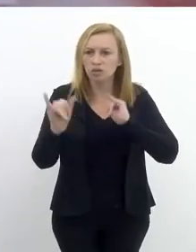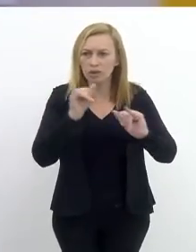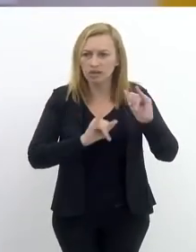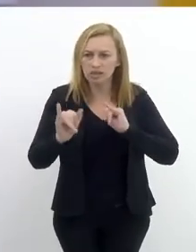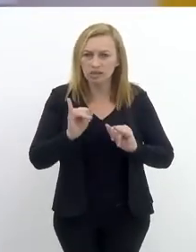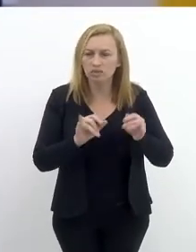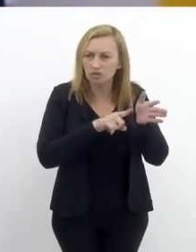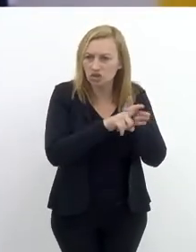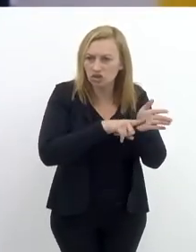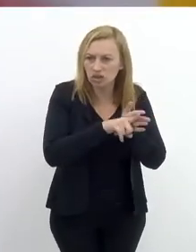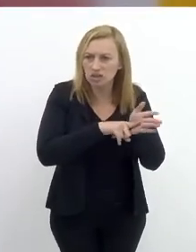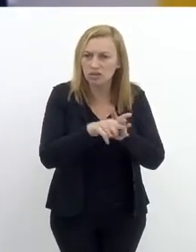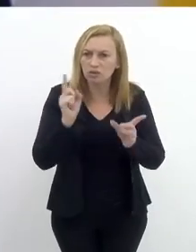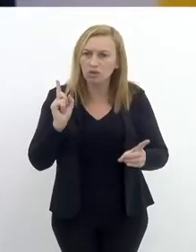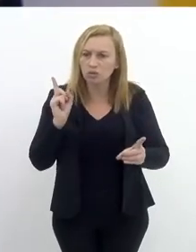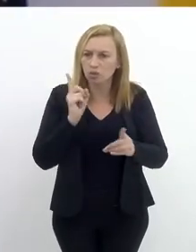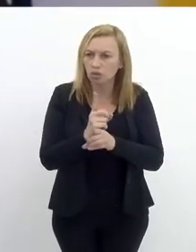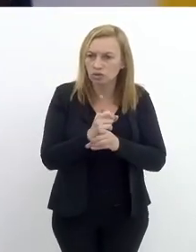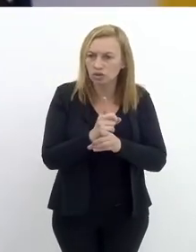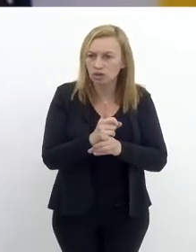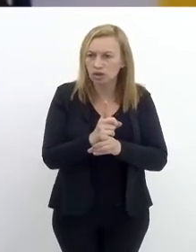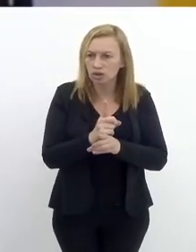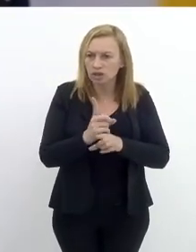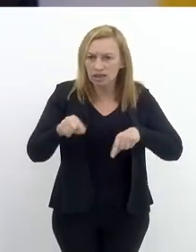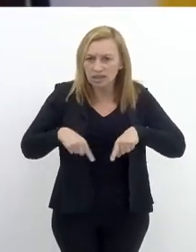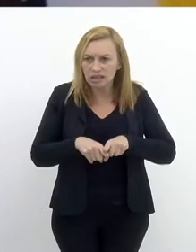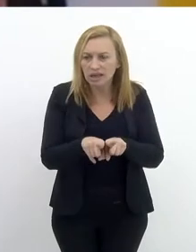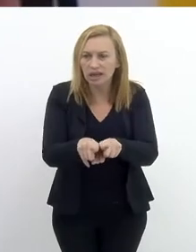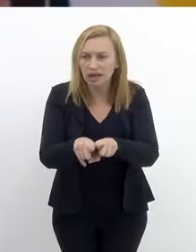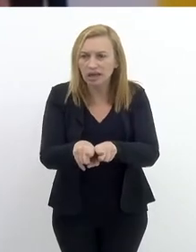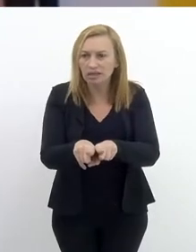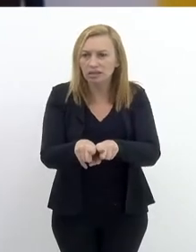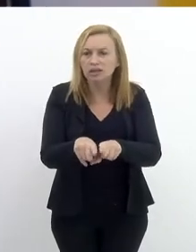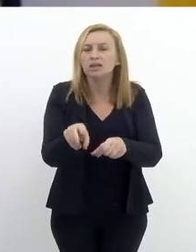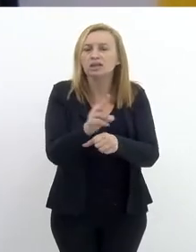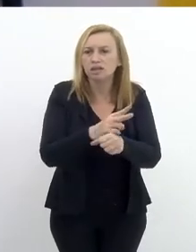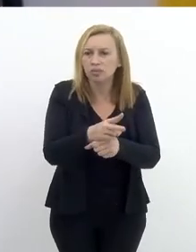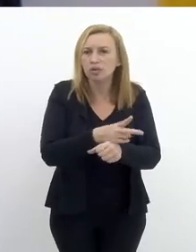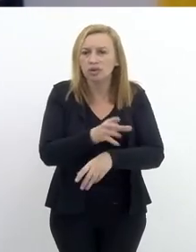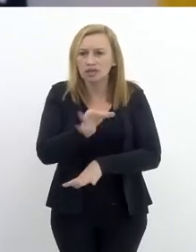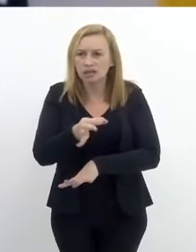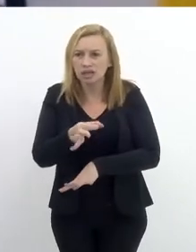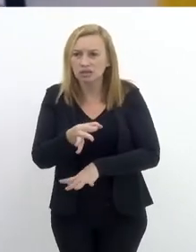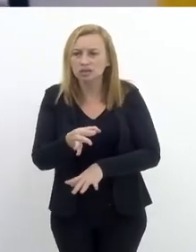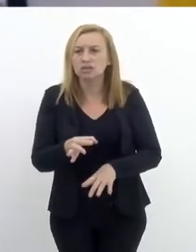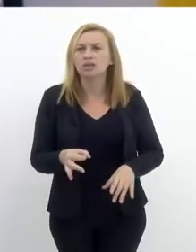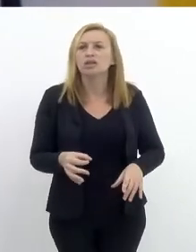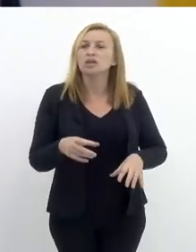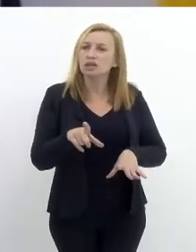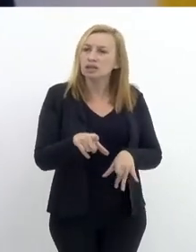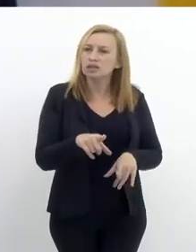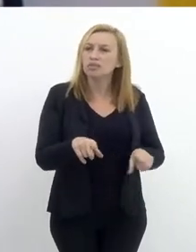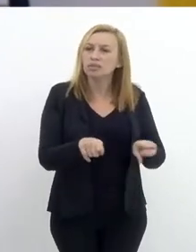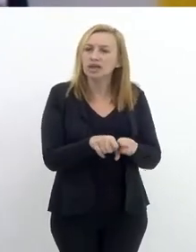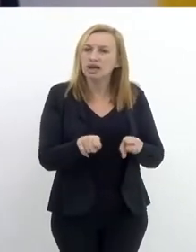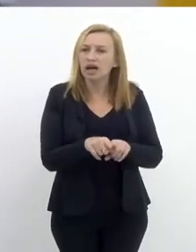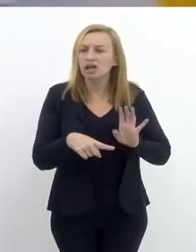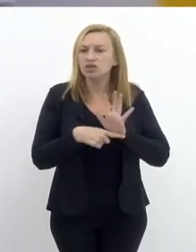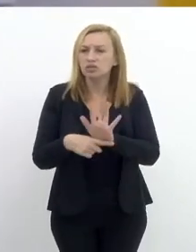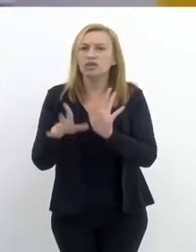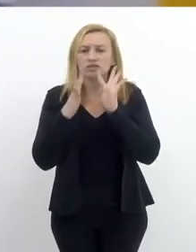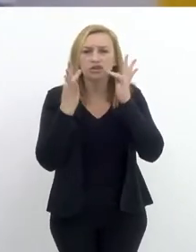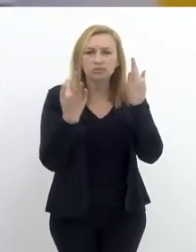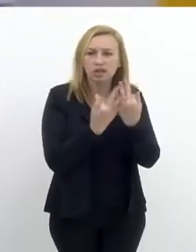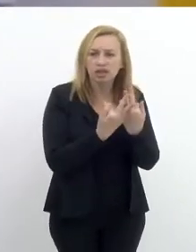todas de informação e de investigação se encontrem e se retroalimentem. na busca, precisa isso. E, nesse